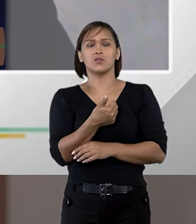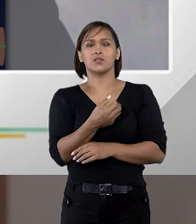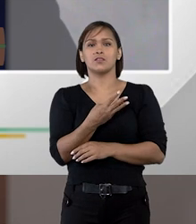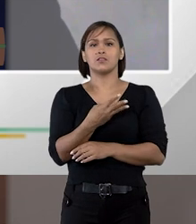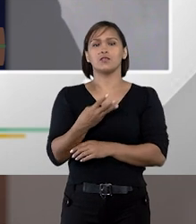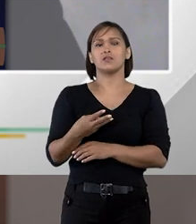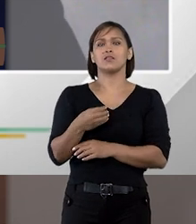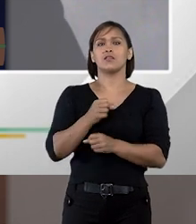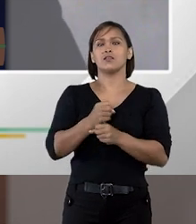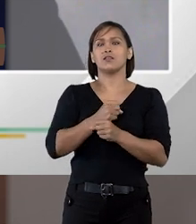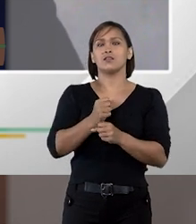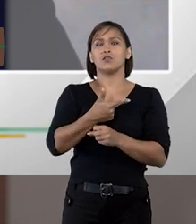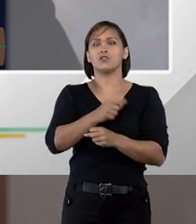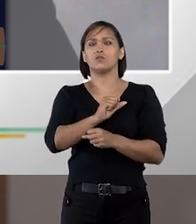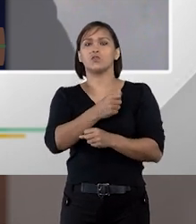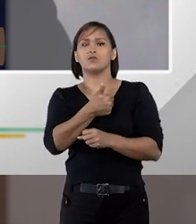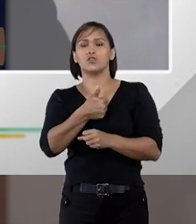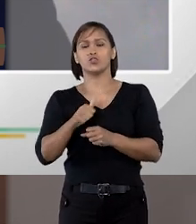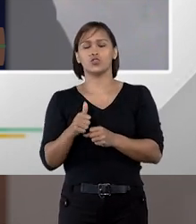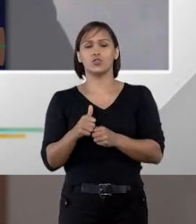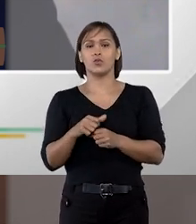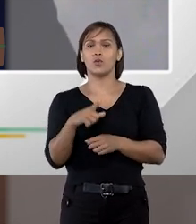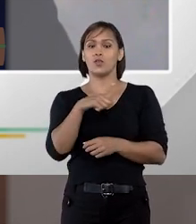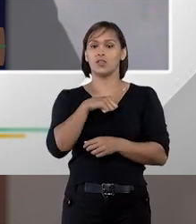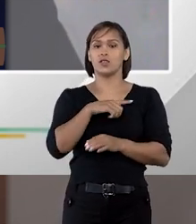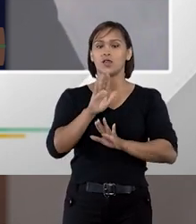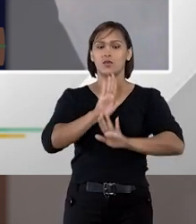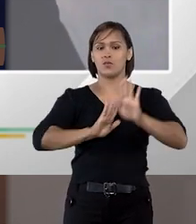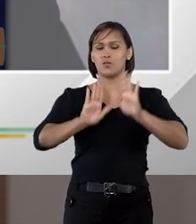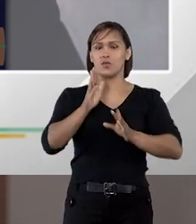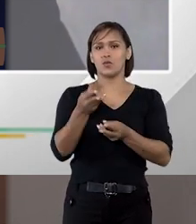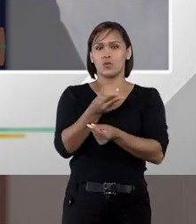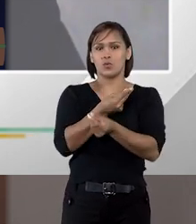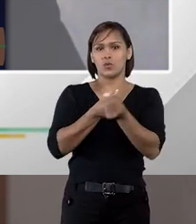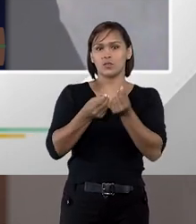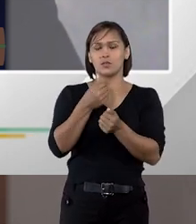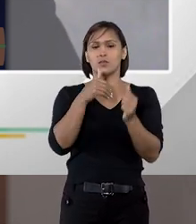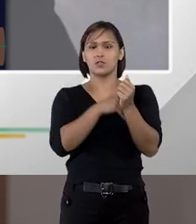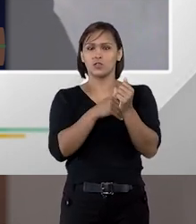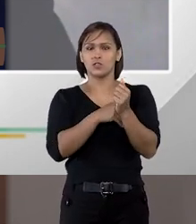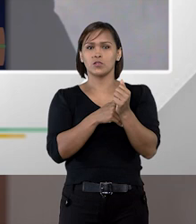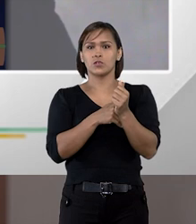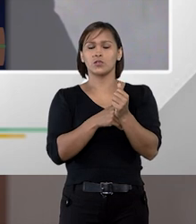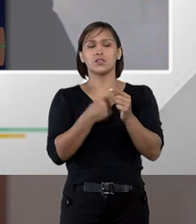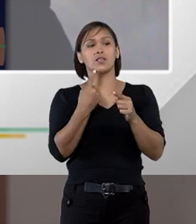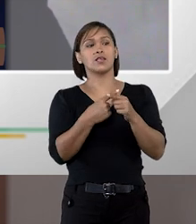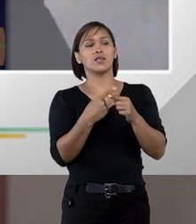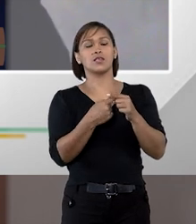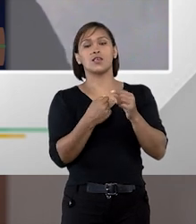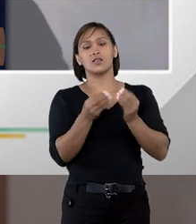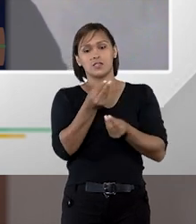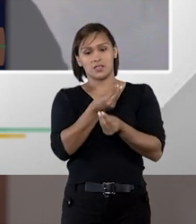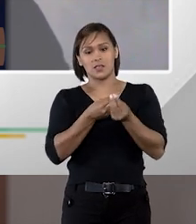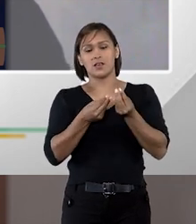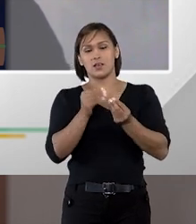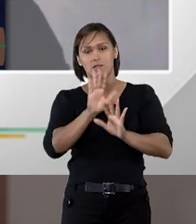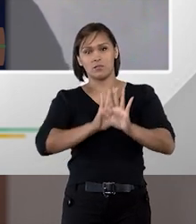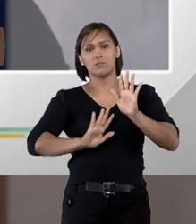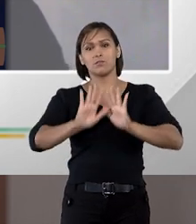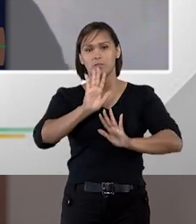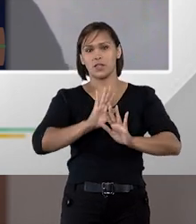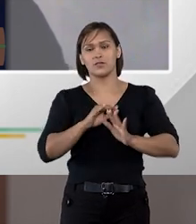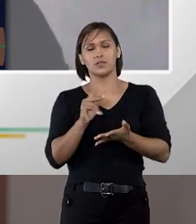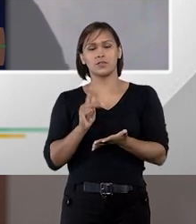.133 de 2021 prevém o chamado orçamento sigiloso e essa previsão